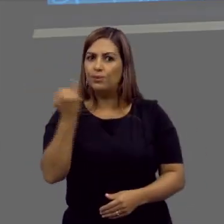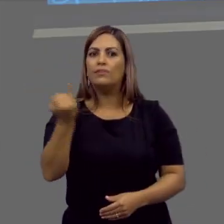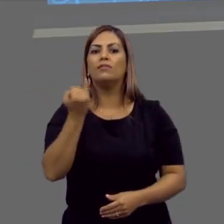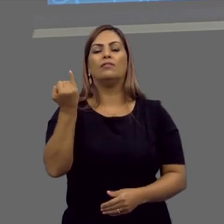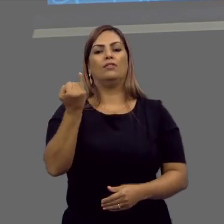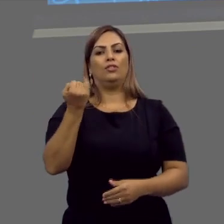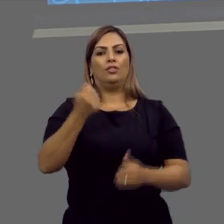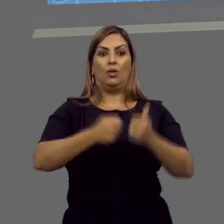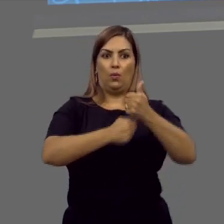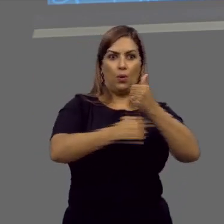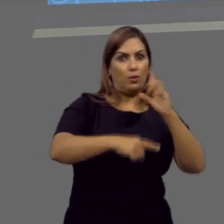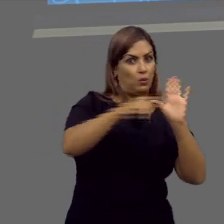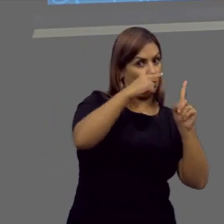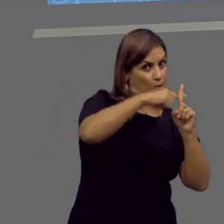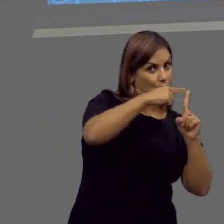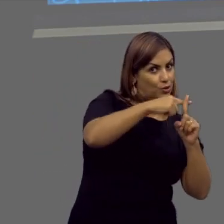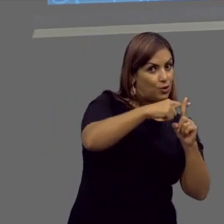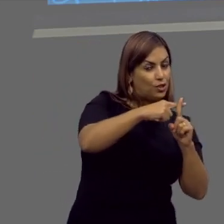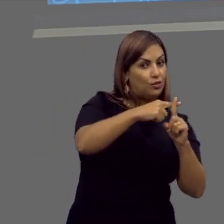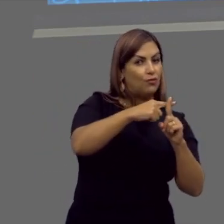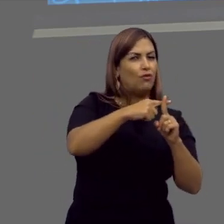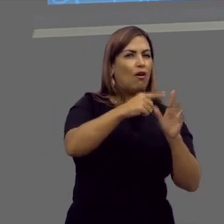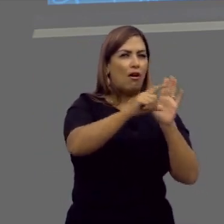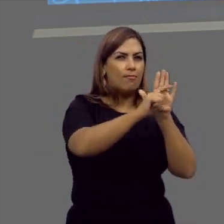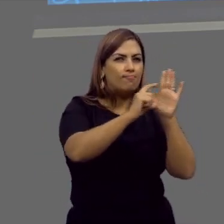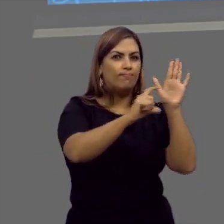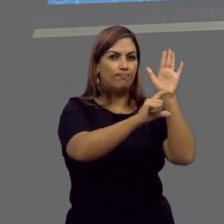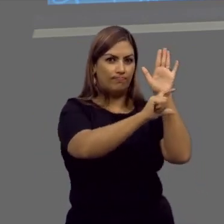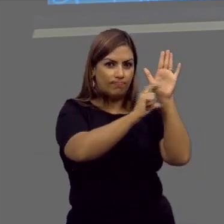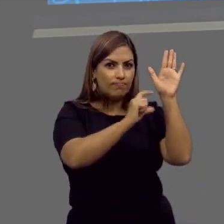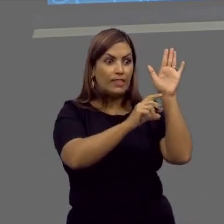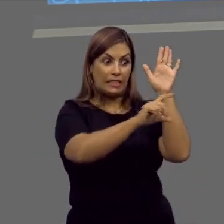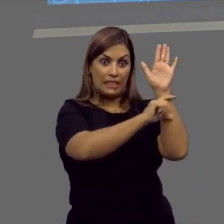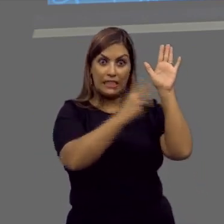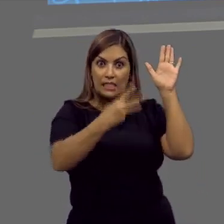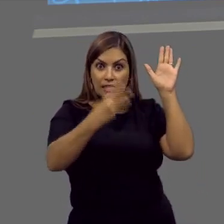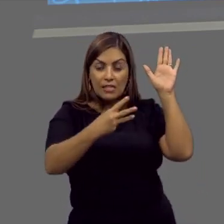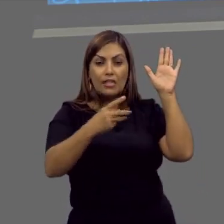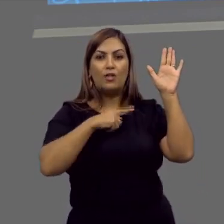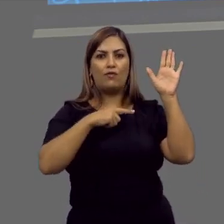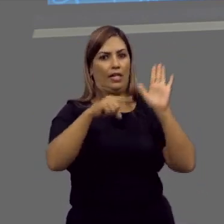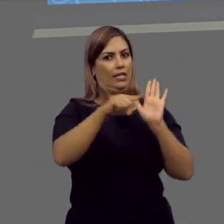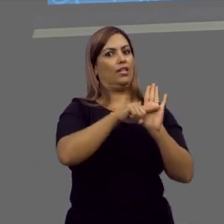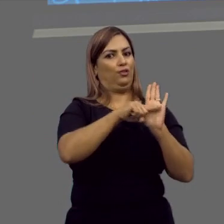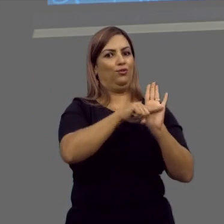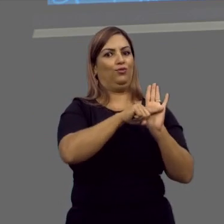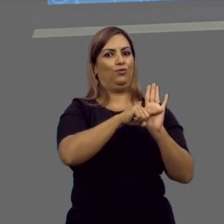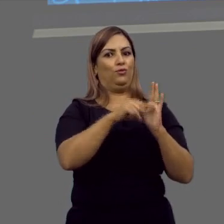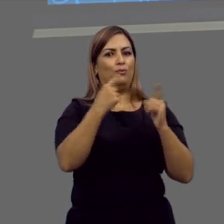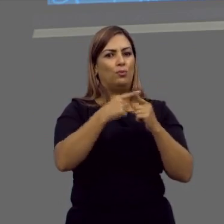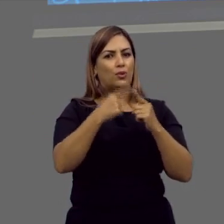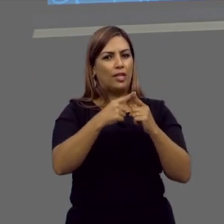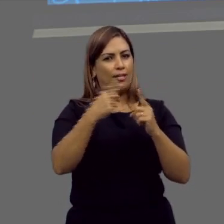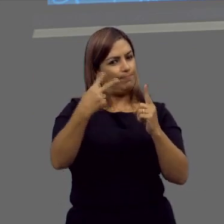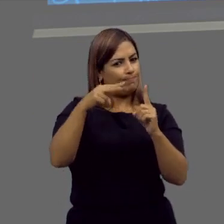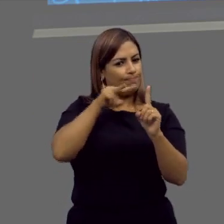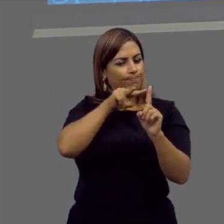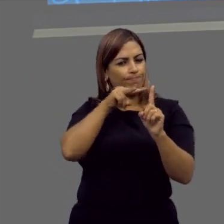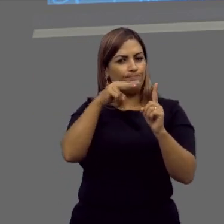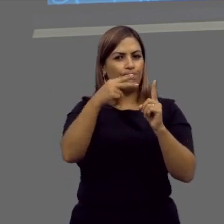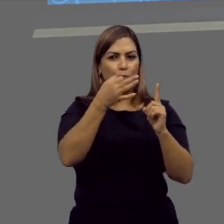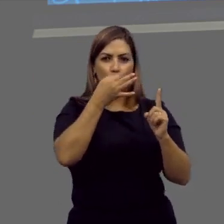Você vai começar com um argumento positivo? E aí, no terceiro parágrafo, você vai trabalhar um negativo para fazer duas